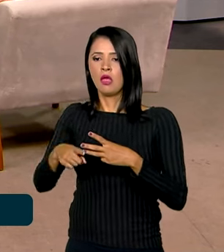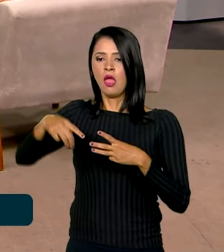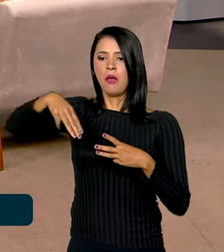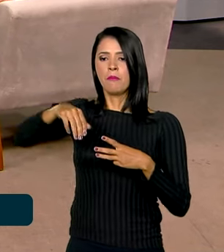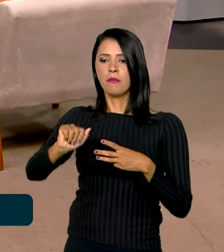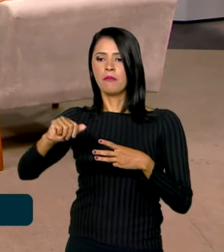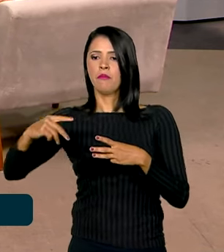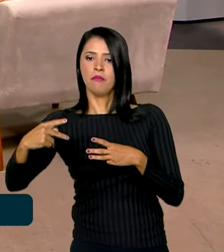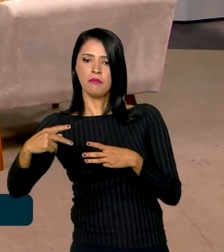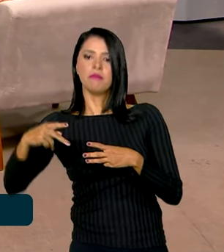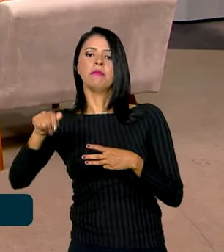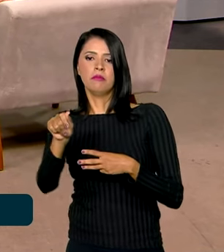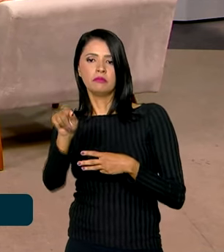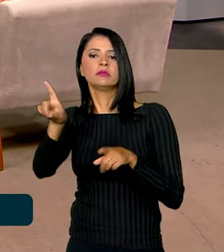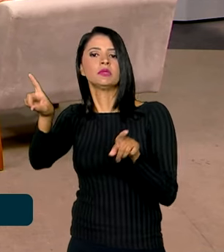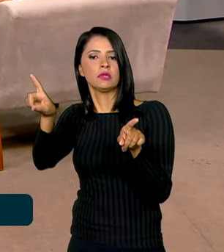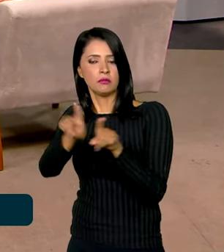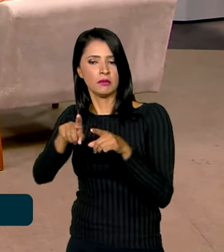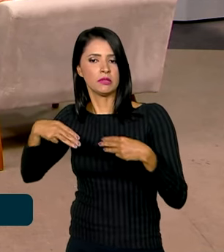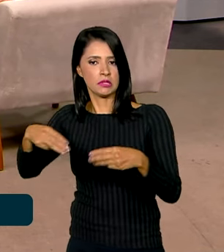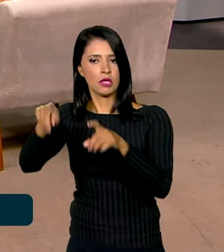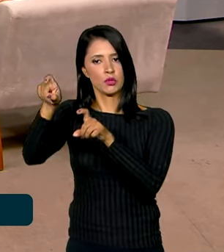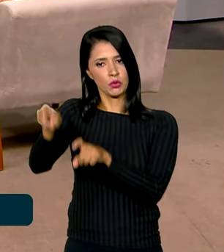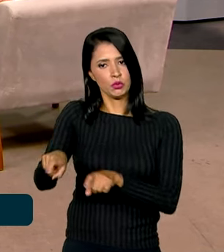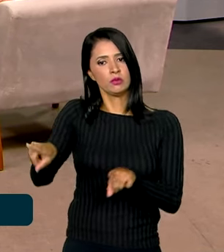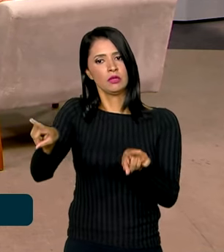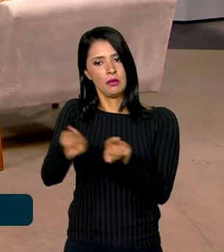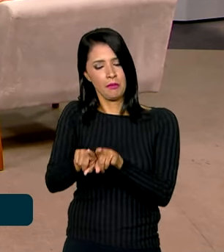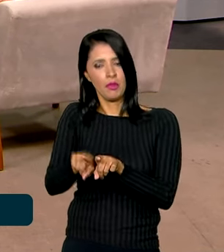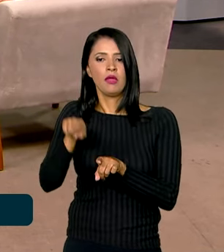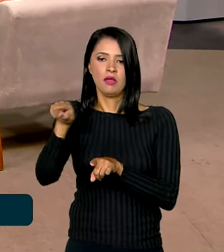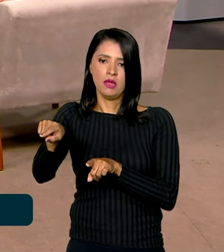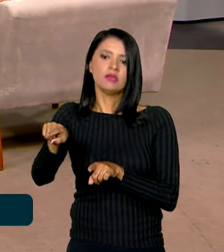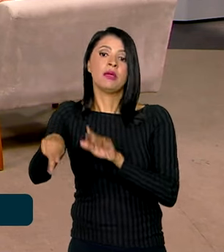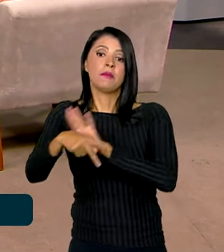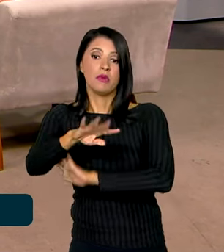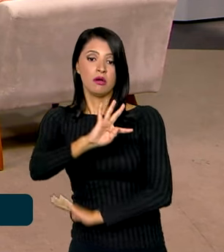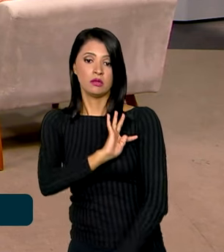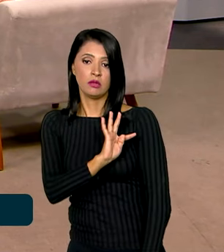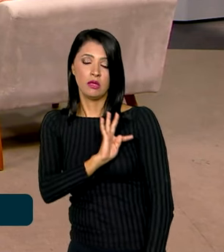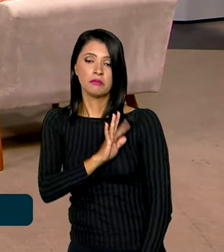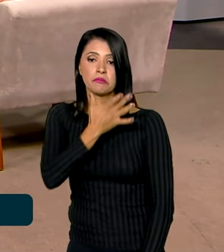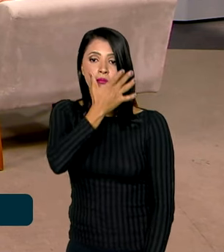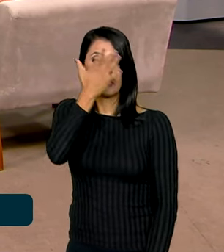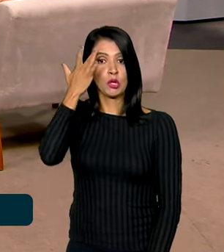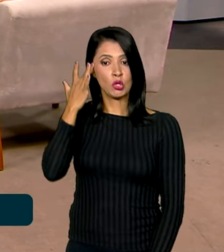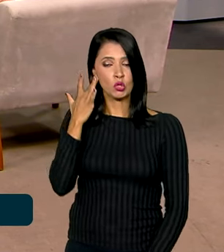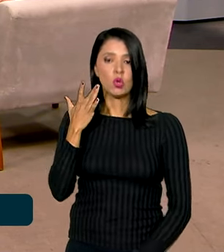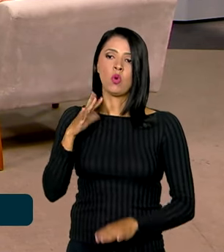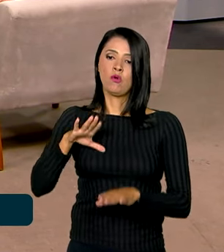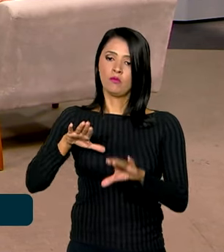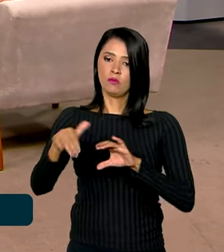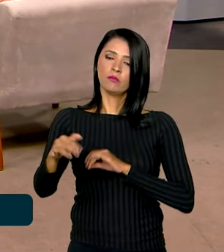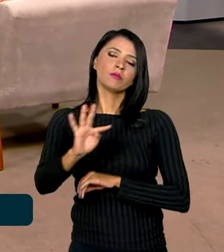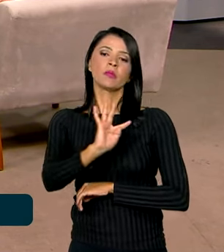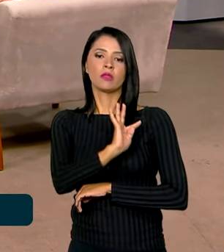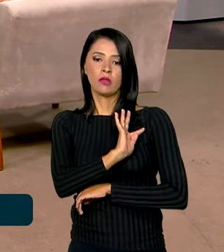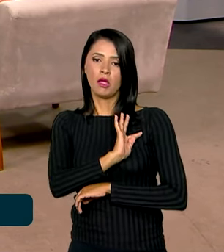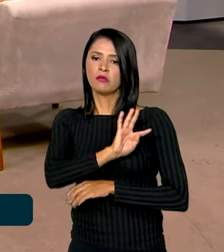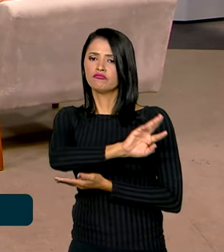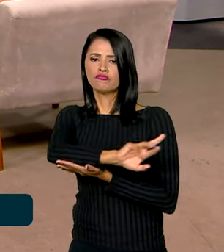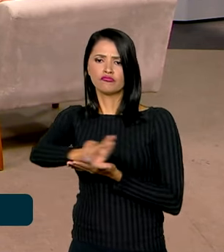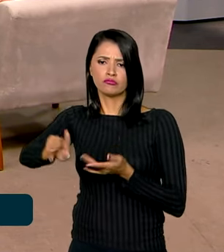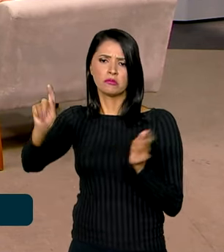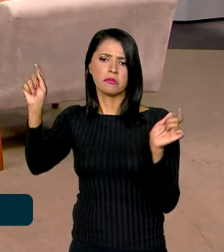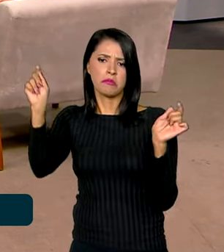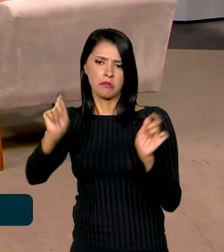Ministério da Agricultura, que também tem uma área. Nesse caso do MAPA, é para técnicos, pessoas com formação técnica em diversas